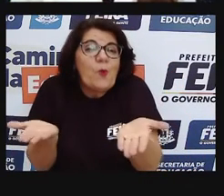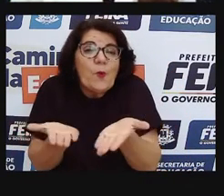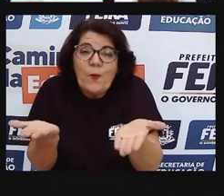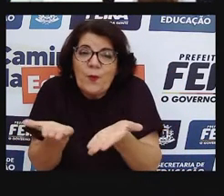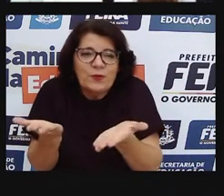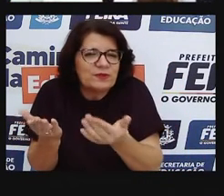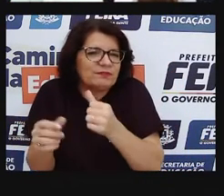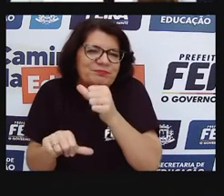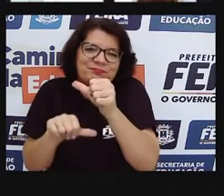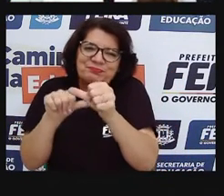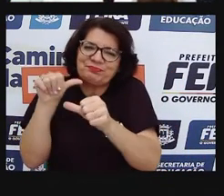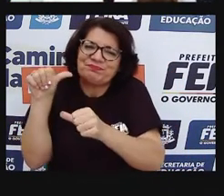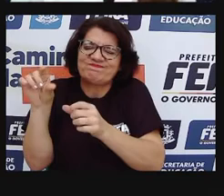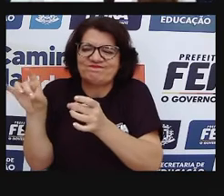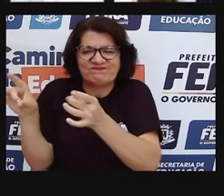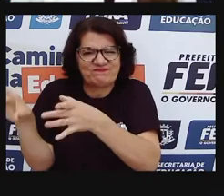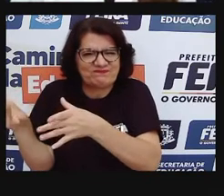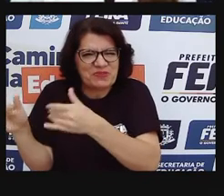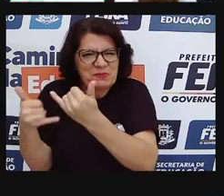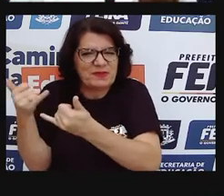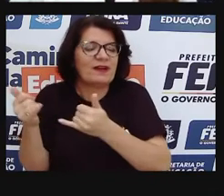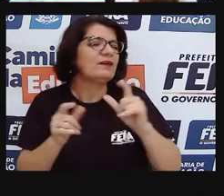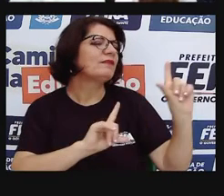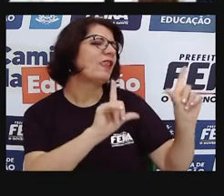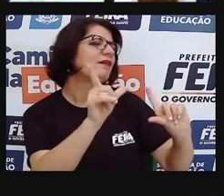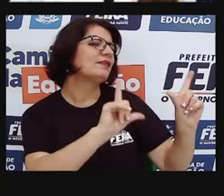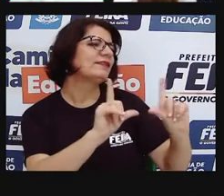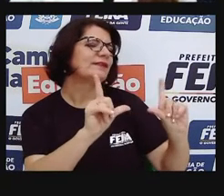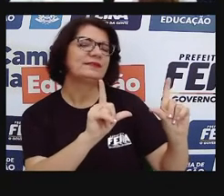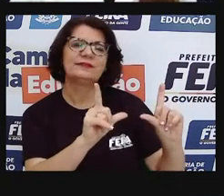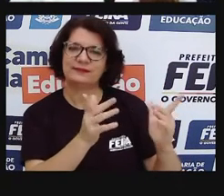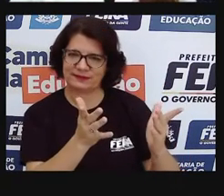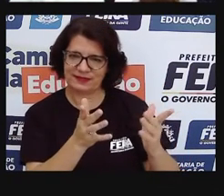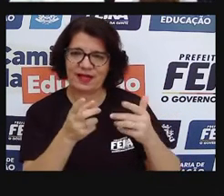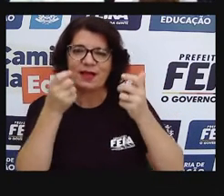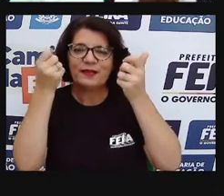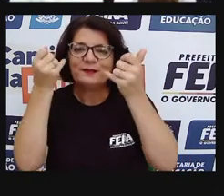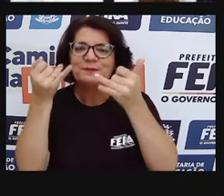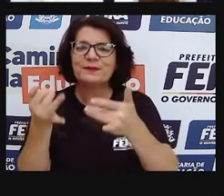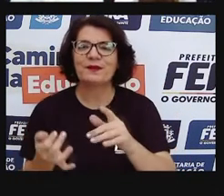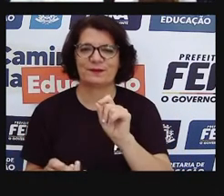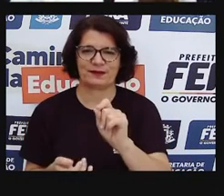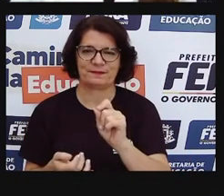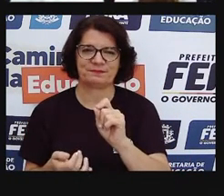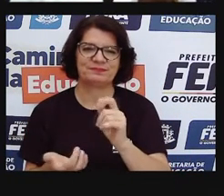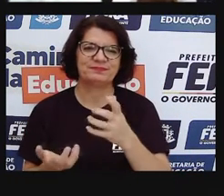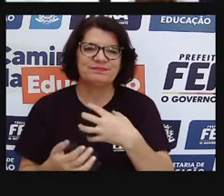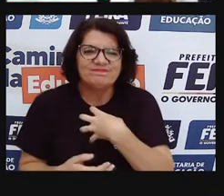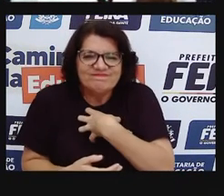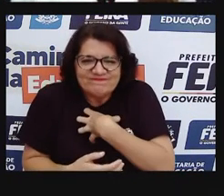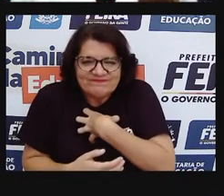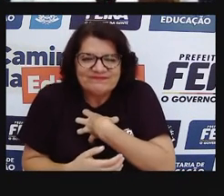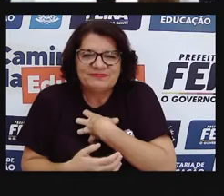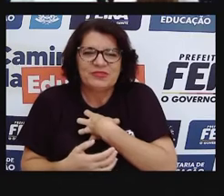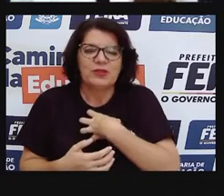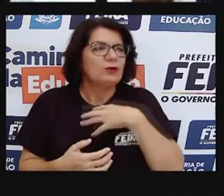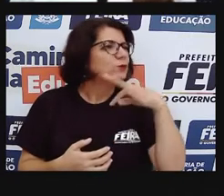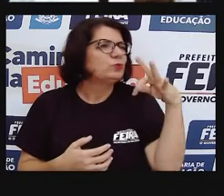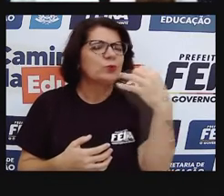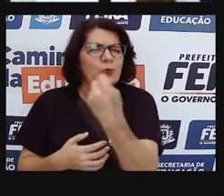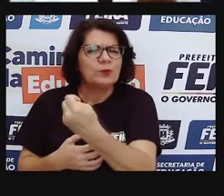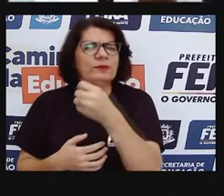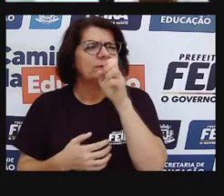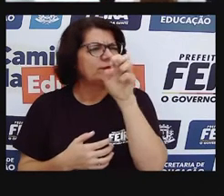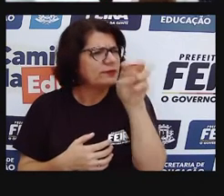não sabe brincar não. E ela fala um pouco desse sentimento que todo mundo tem hoje,